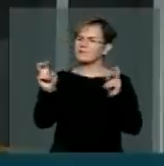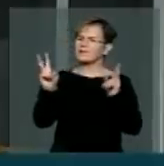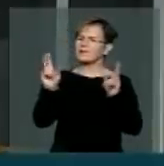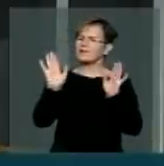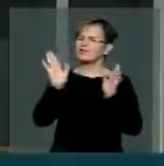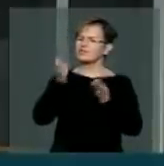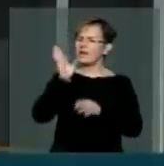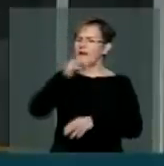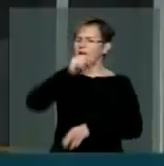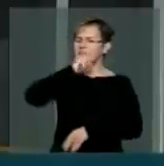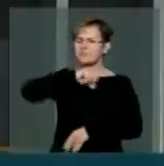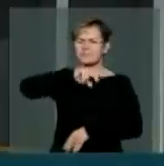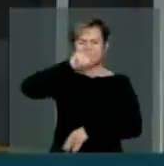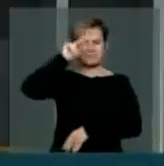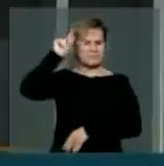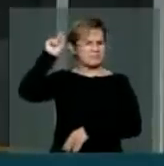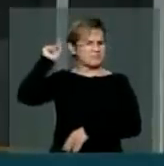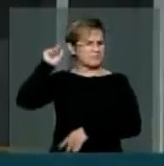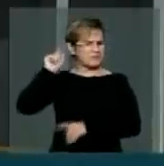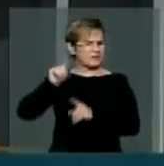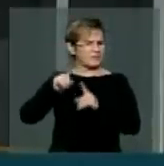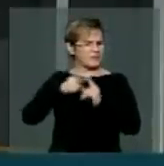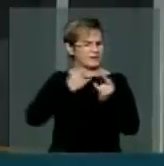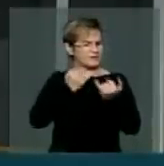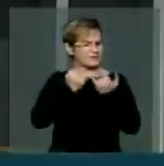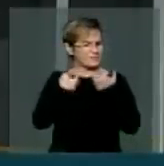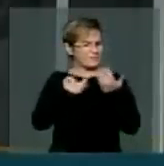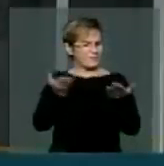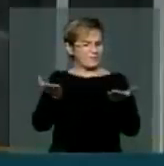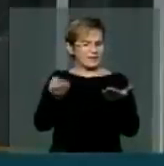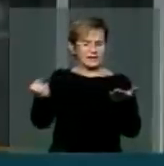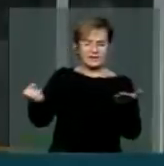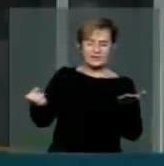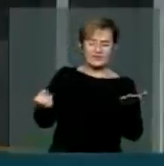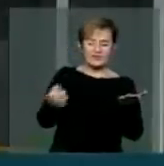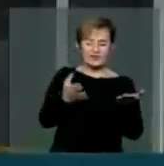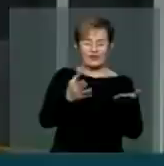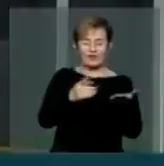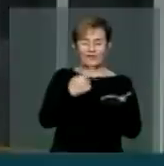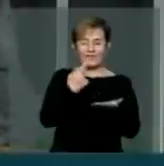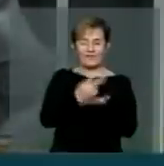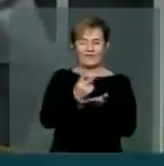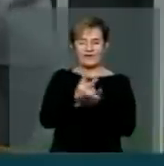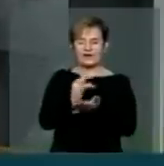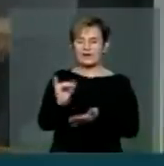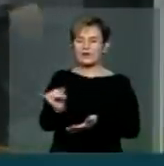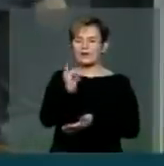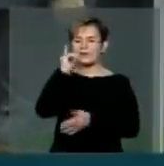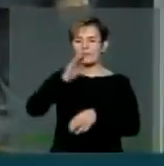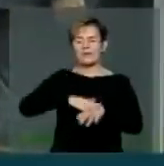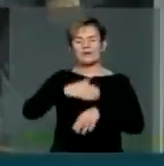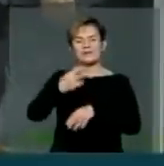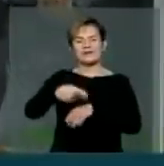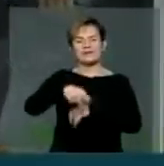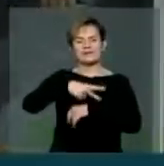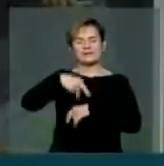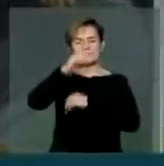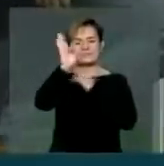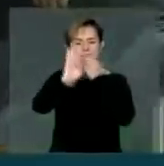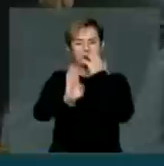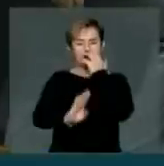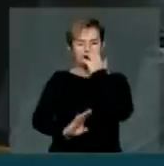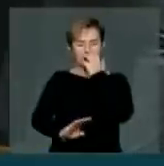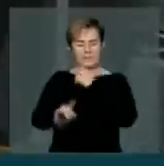velho, porém continua novo e é importante para o nosso país. Diz